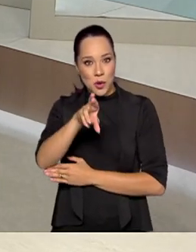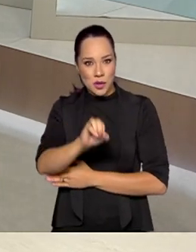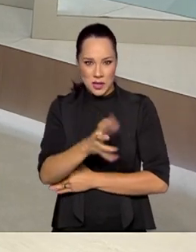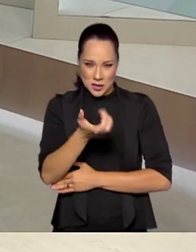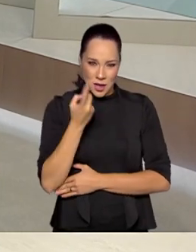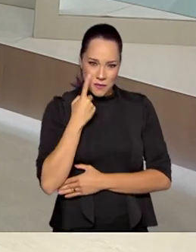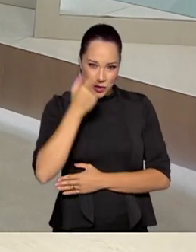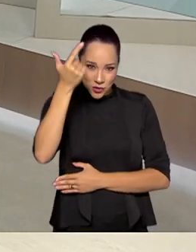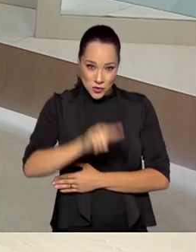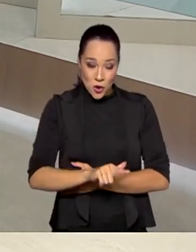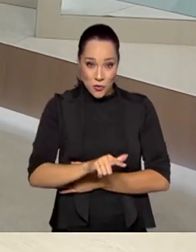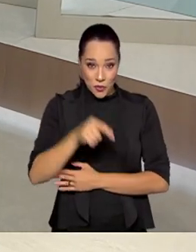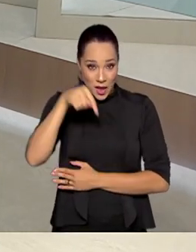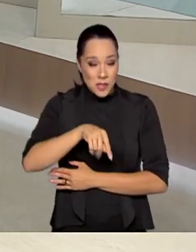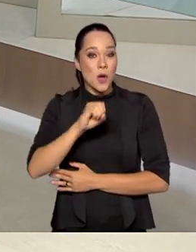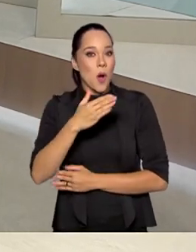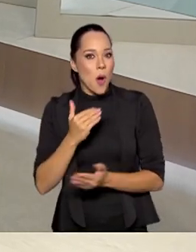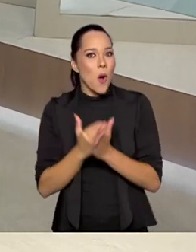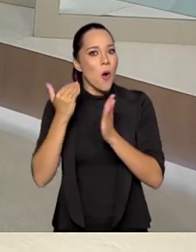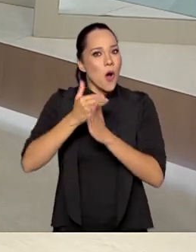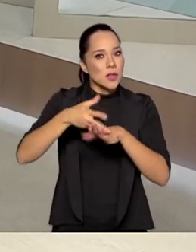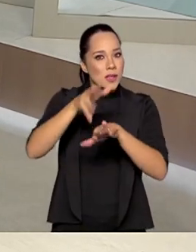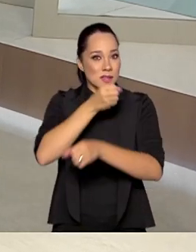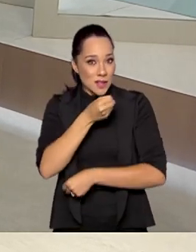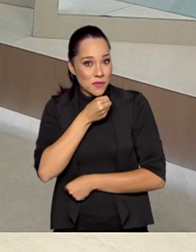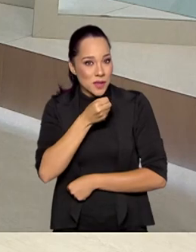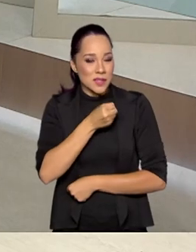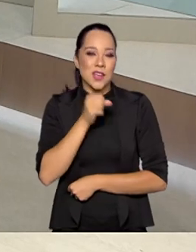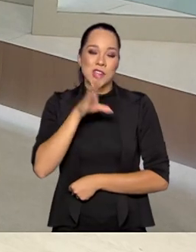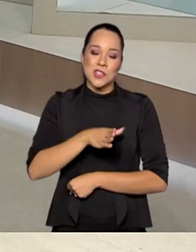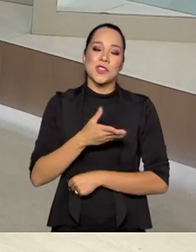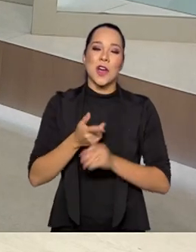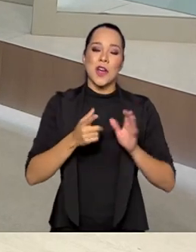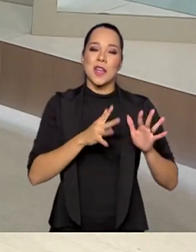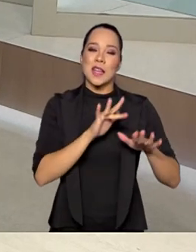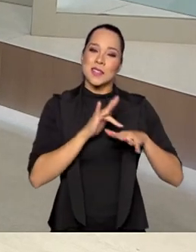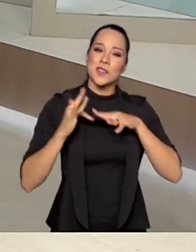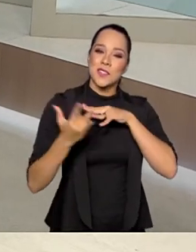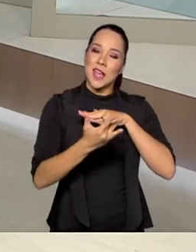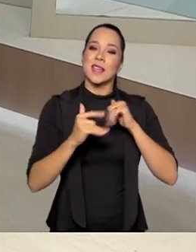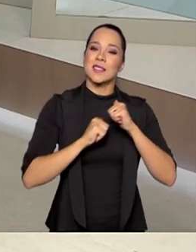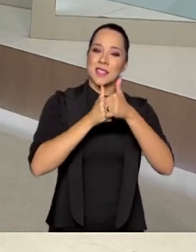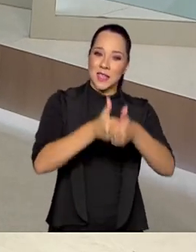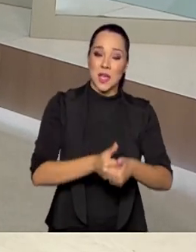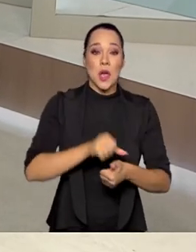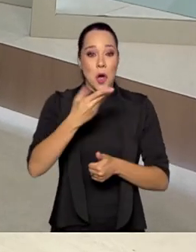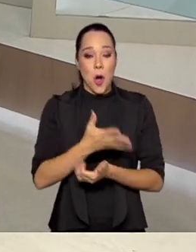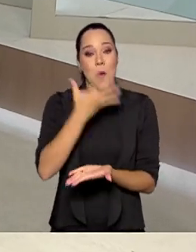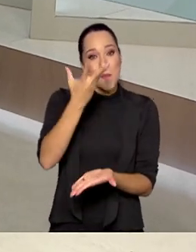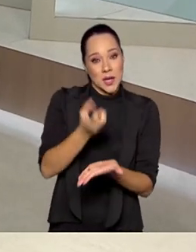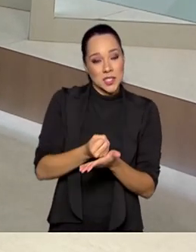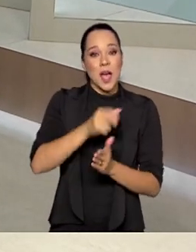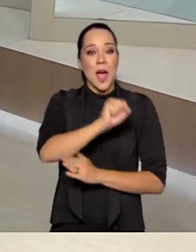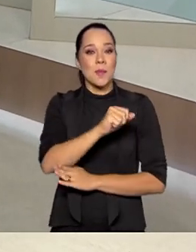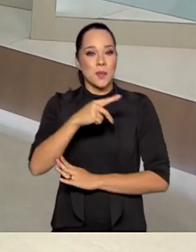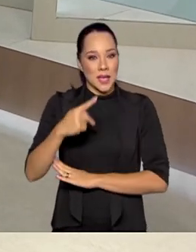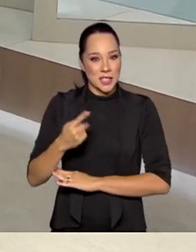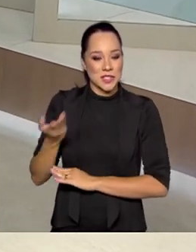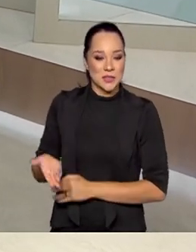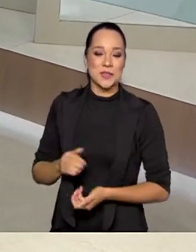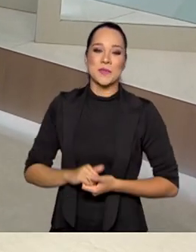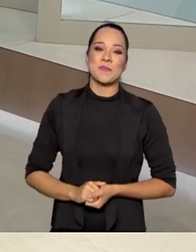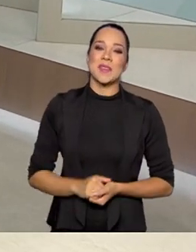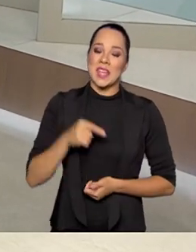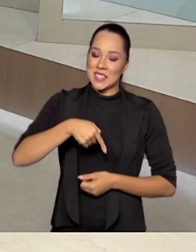você quiser rever esta ou outras entrevistas, é só seguir as nossas redes sociais ou baixar o TV Brasil Play.